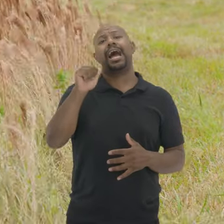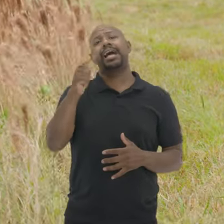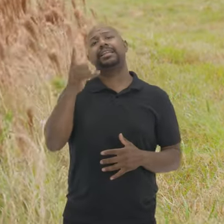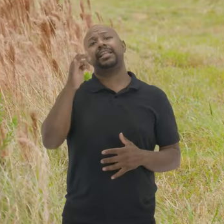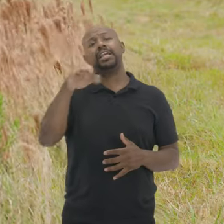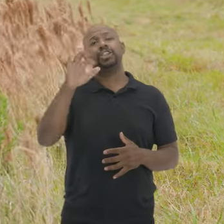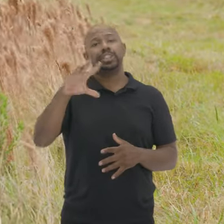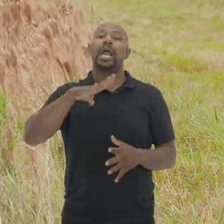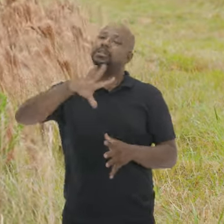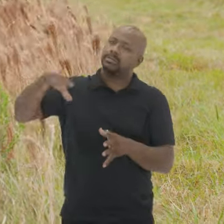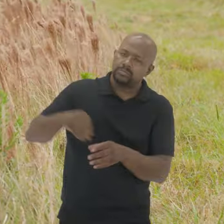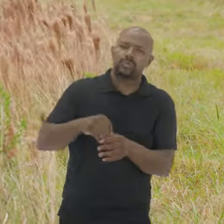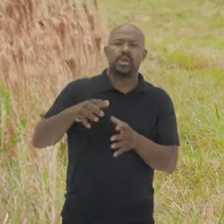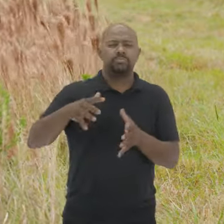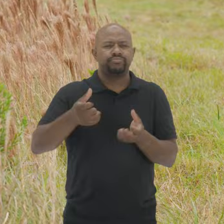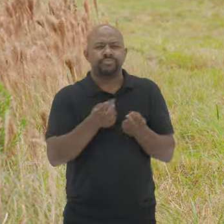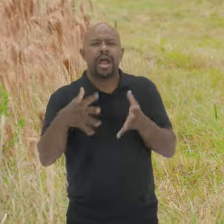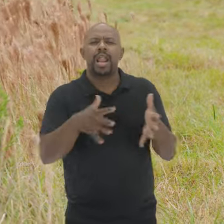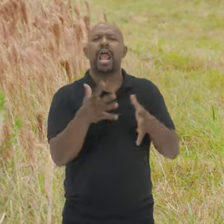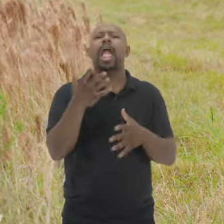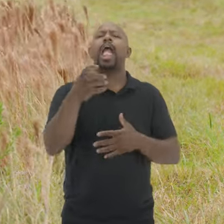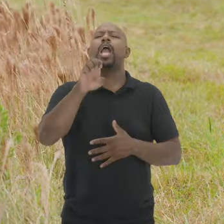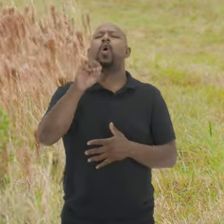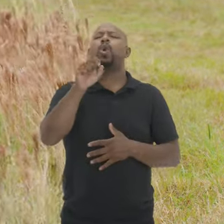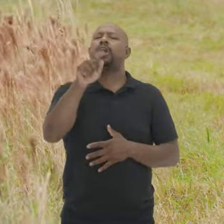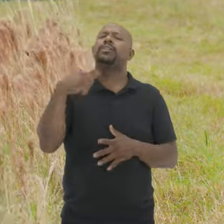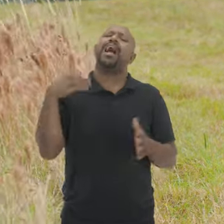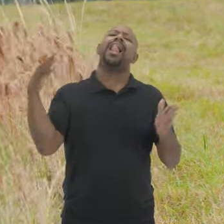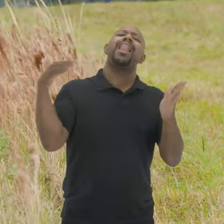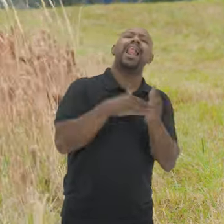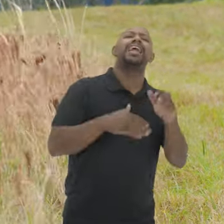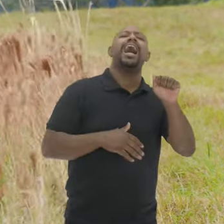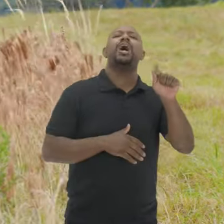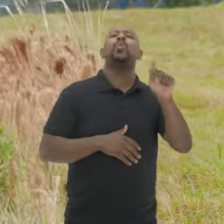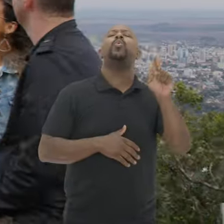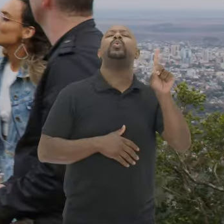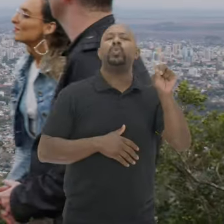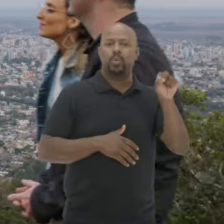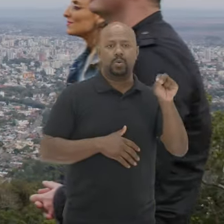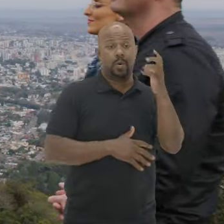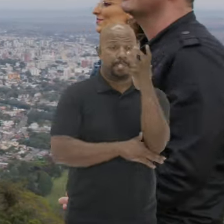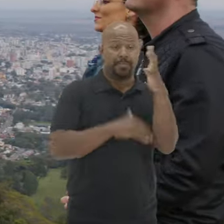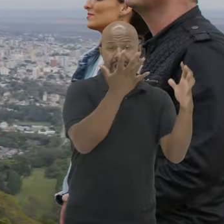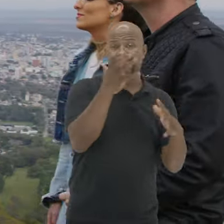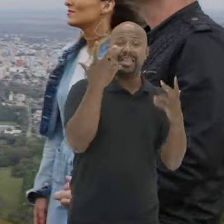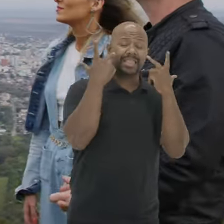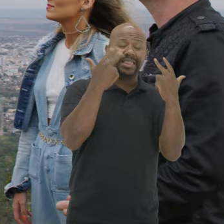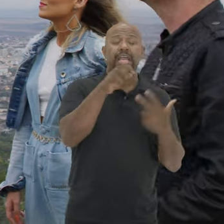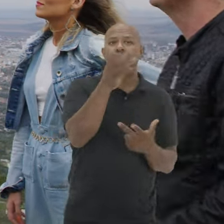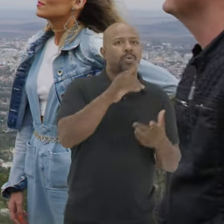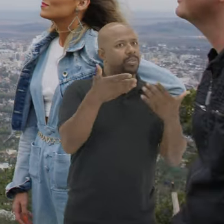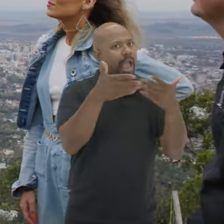como reduto Da Mata Atlântica Ele faz parte De um corredor ecológico Que vai chegar Lá em Agudo O Parque Natural Dos